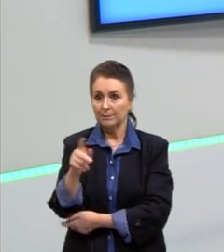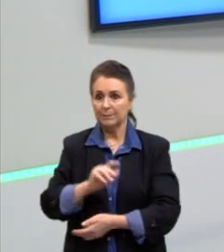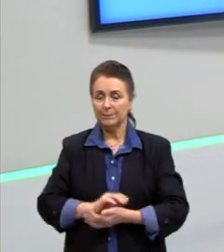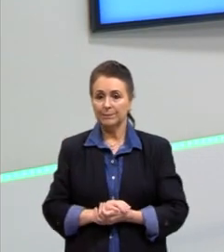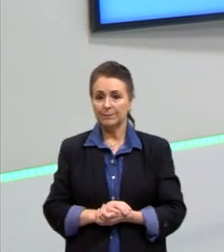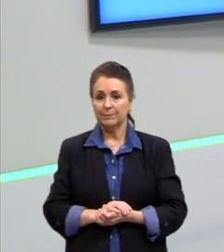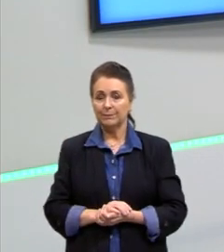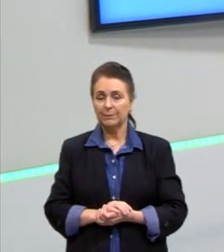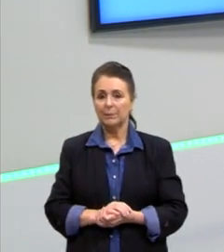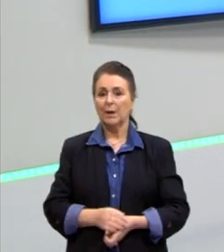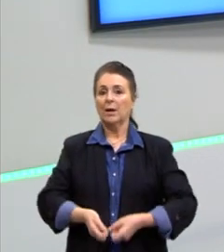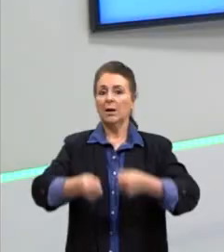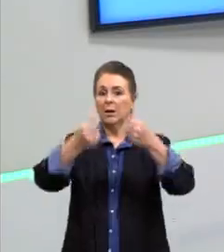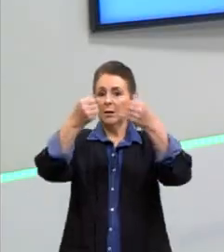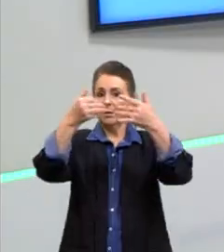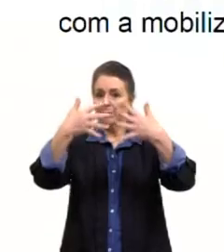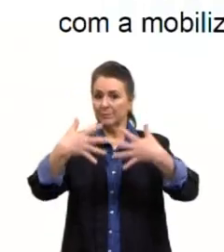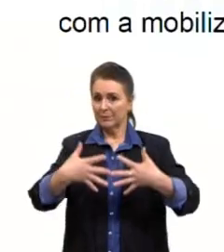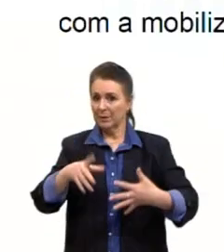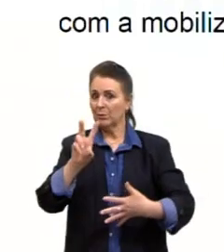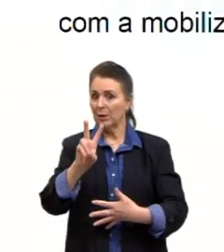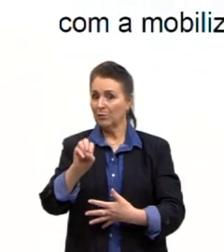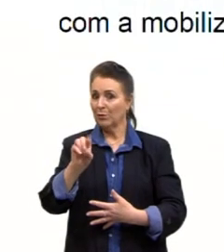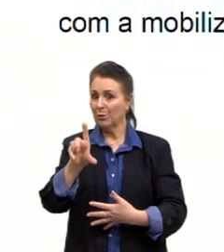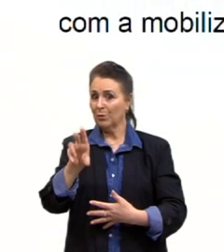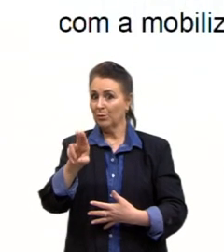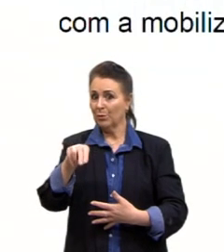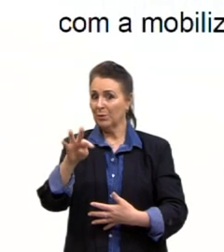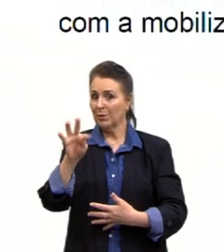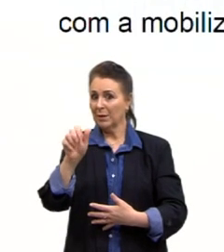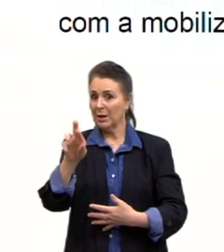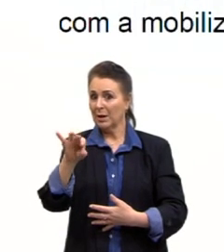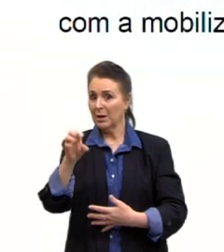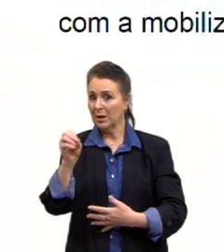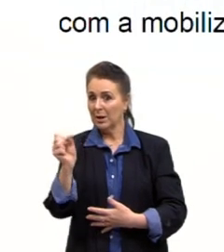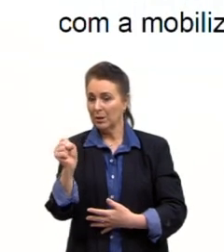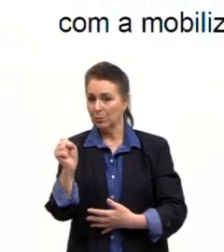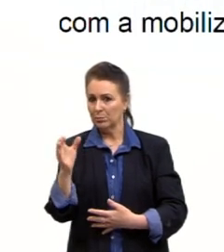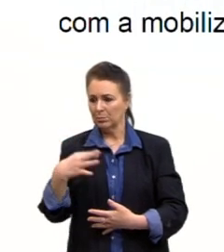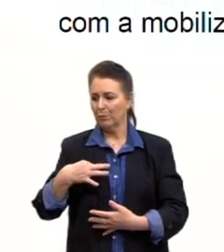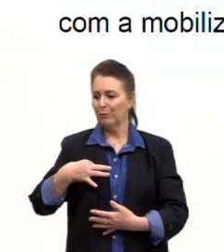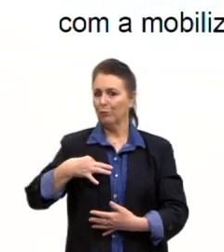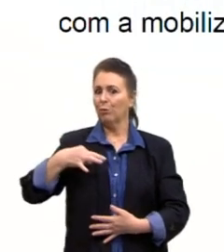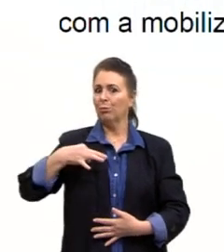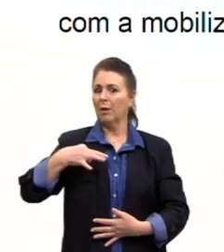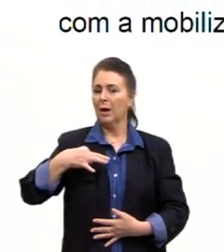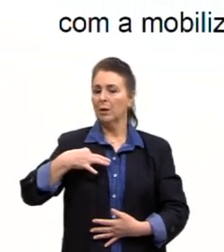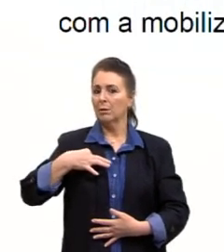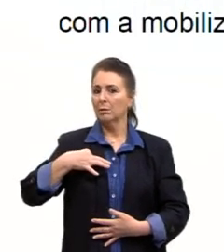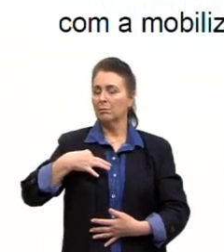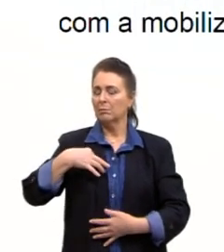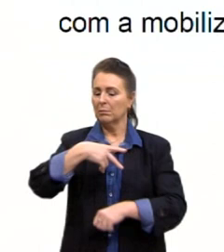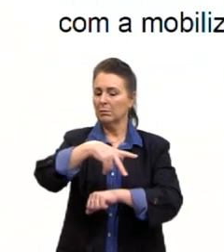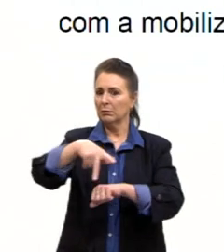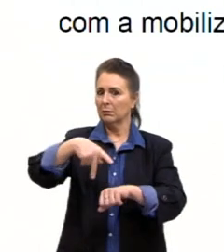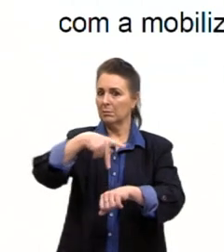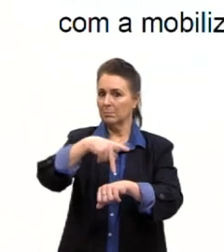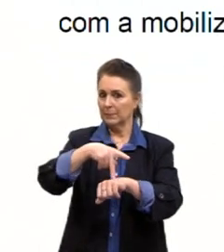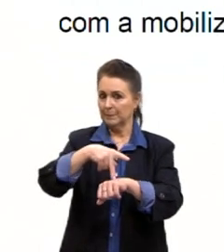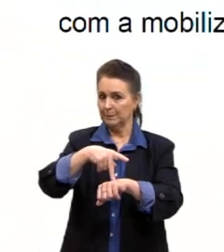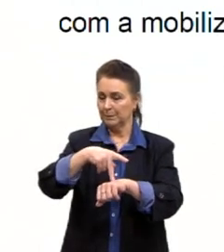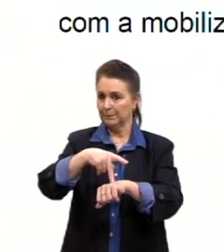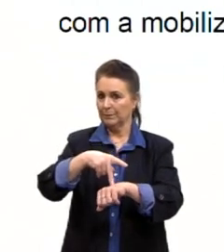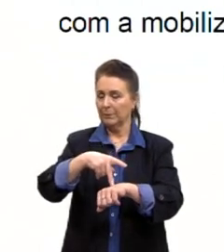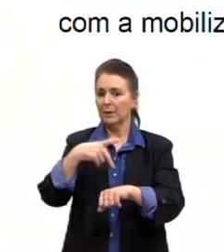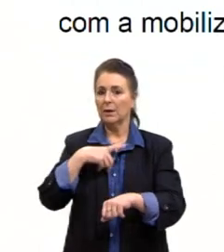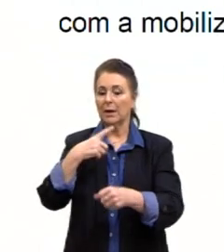E se fala muito dos voluntários da pátria, que as pessoas iam para a Guerra do Paraguai de boa vontade. A gente vai aí ver uma questão sobre isso.